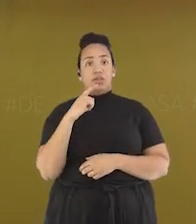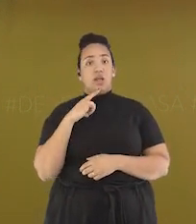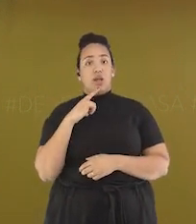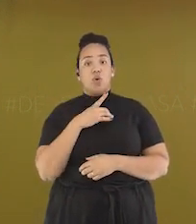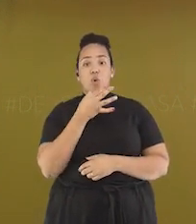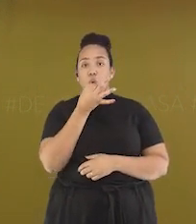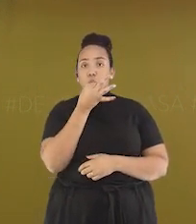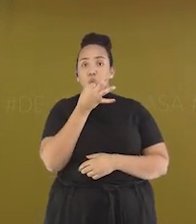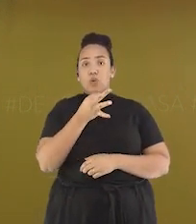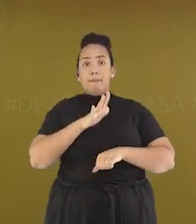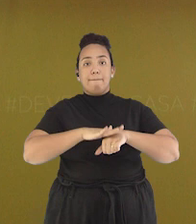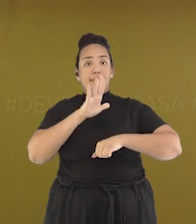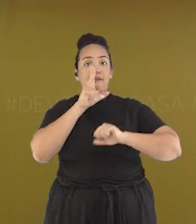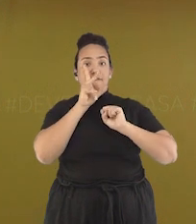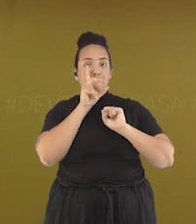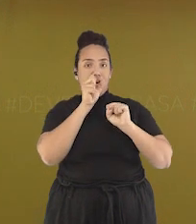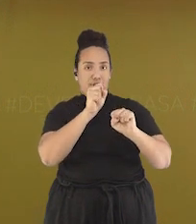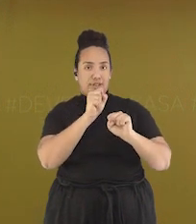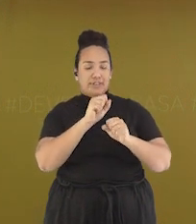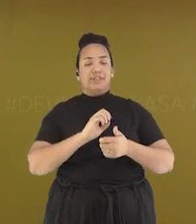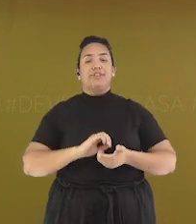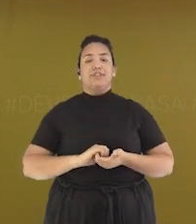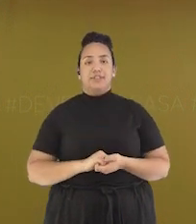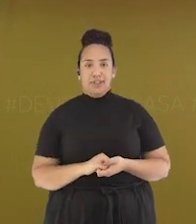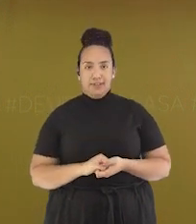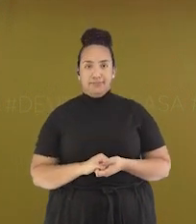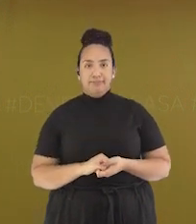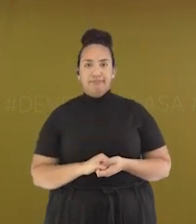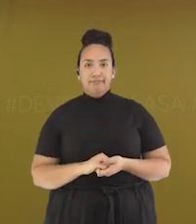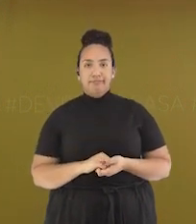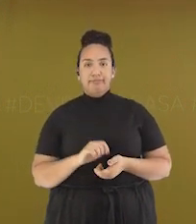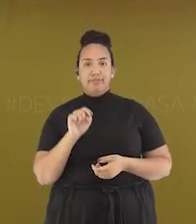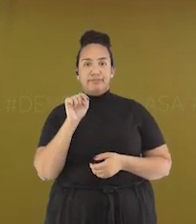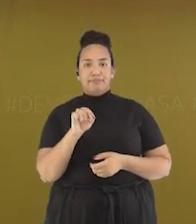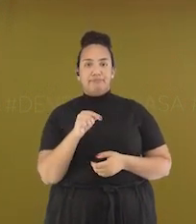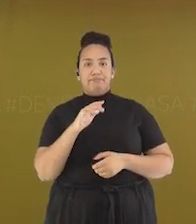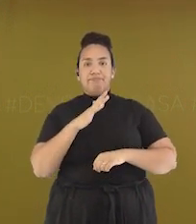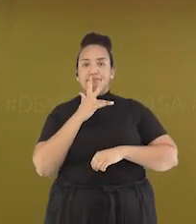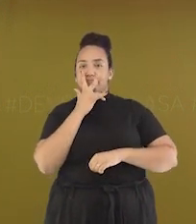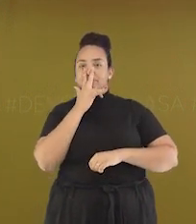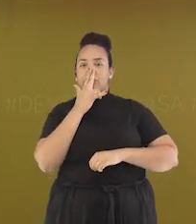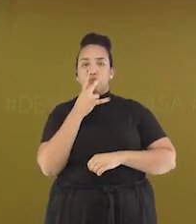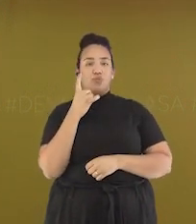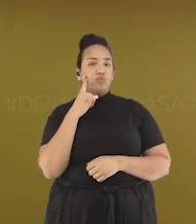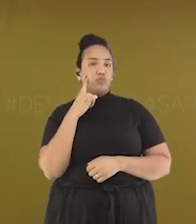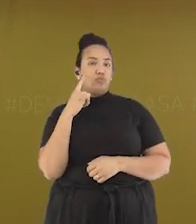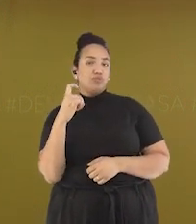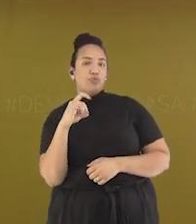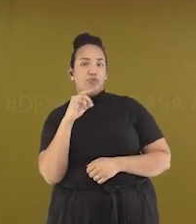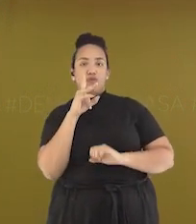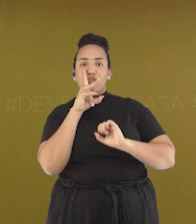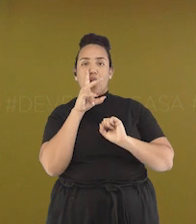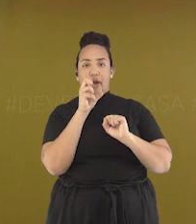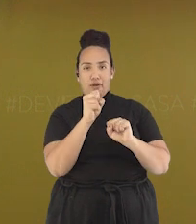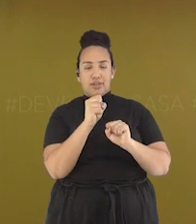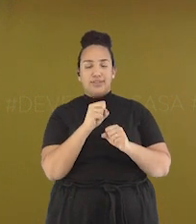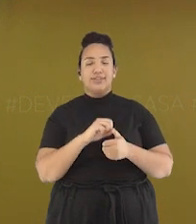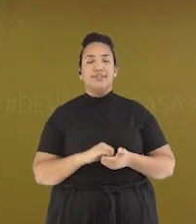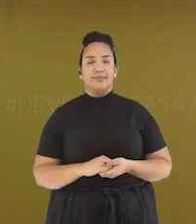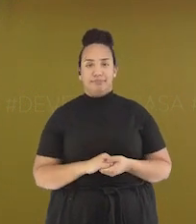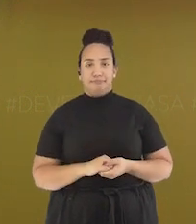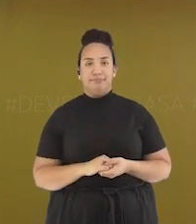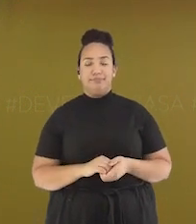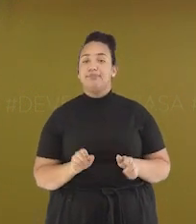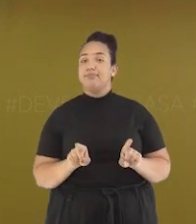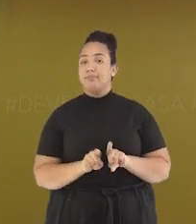ênfase na palavra Isto é, com maior intensidade Aprendemos também que